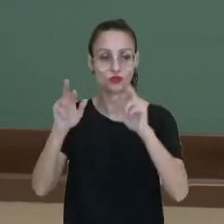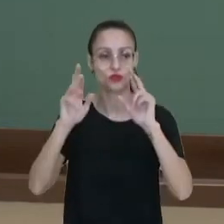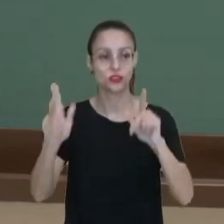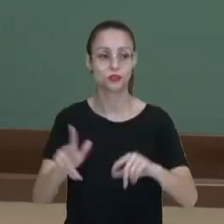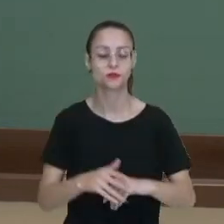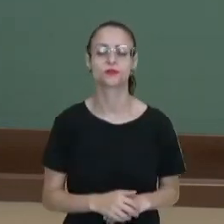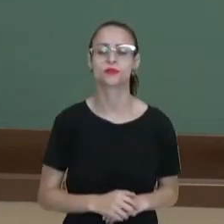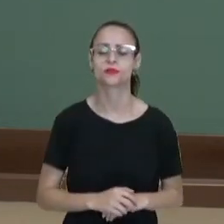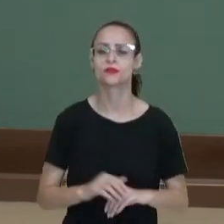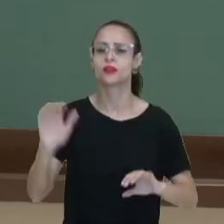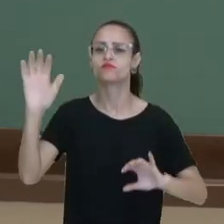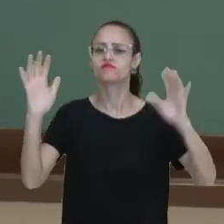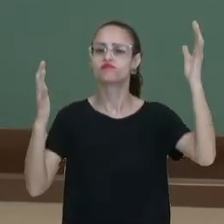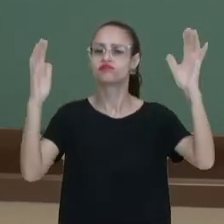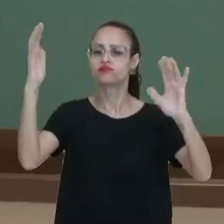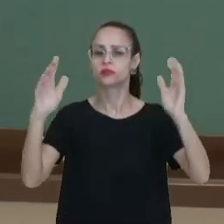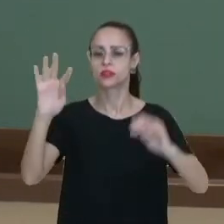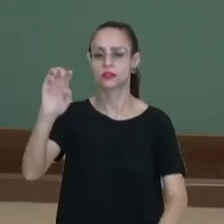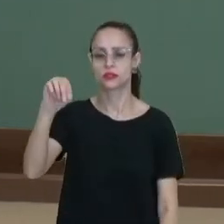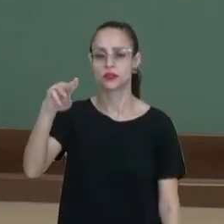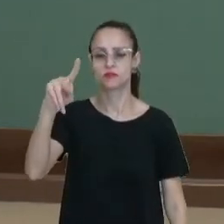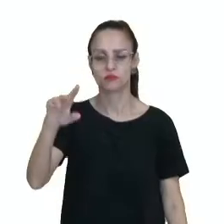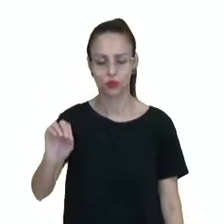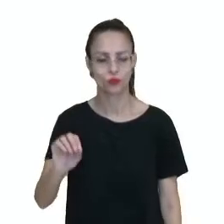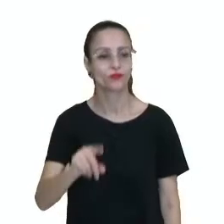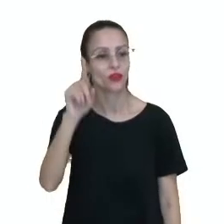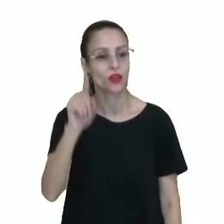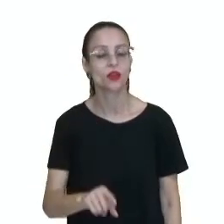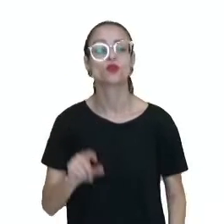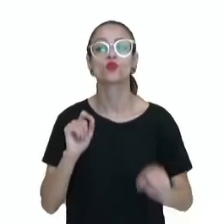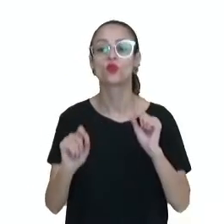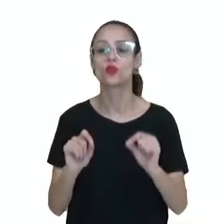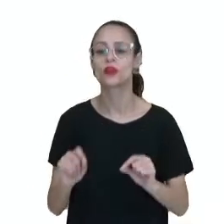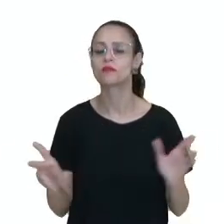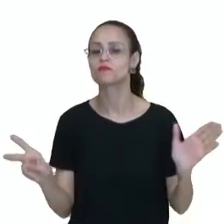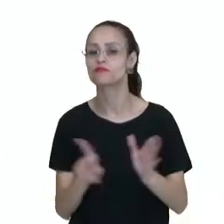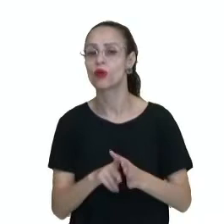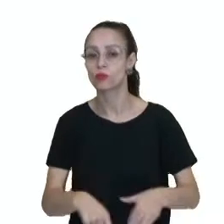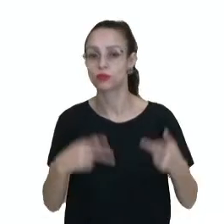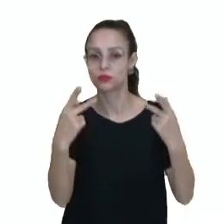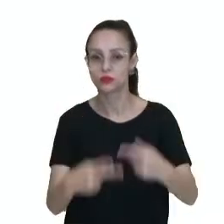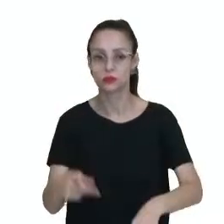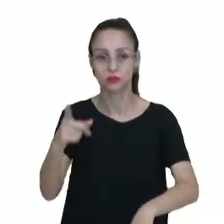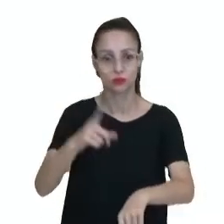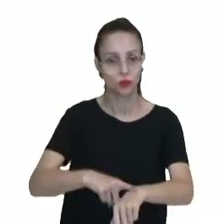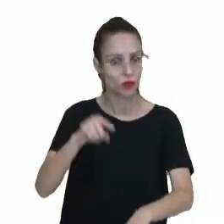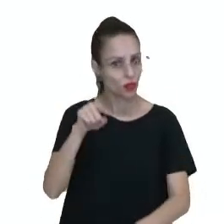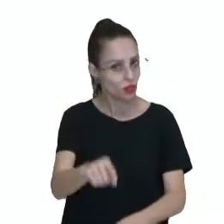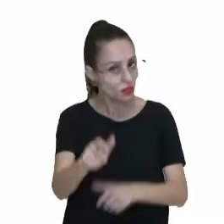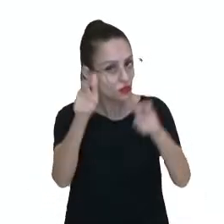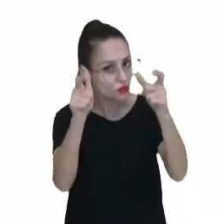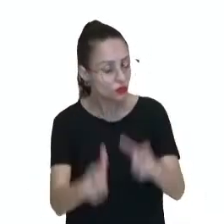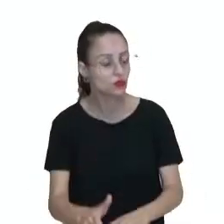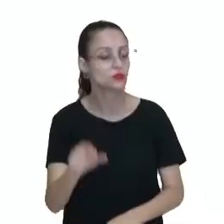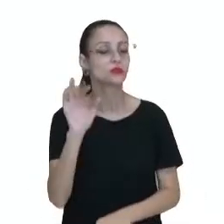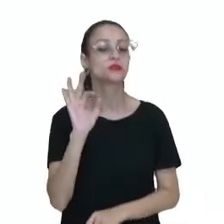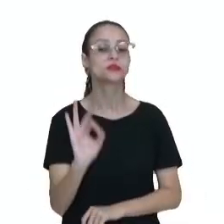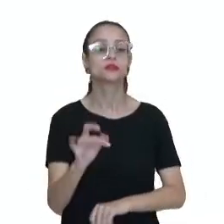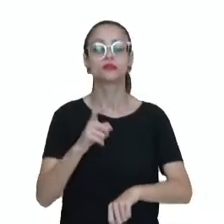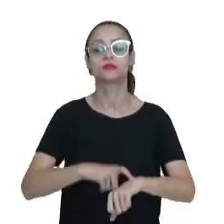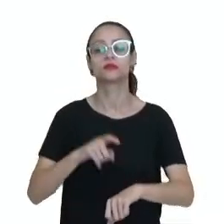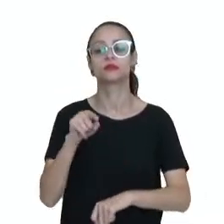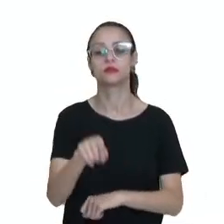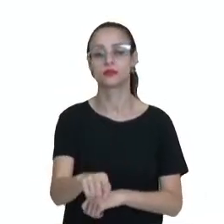E o tempo? O que é tempo? Representa apenas as condições atmosféricas daquela região num certo